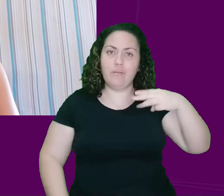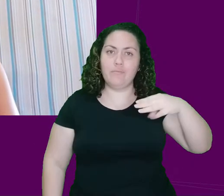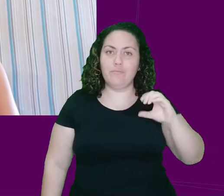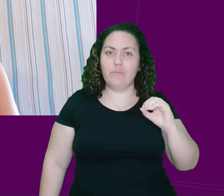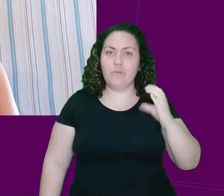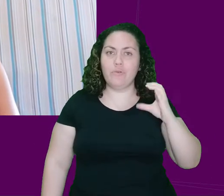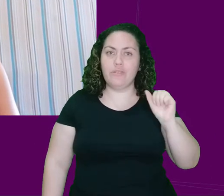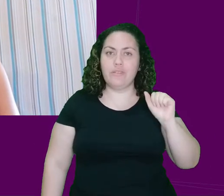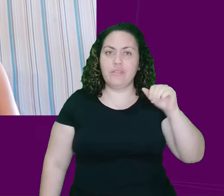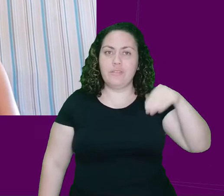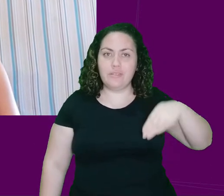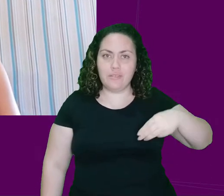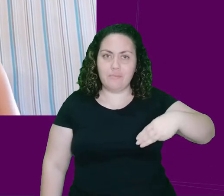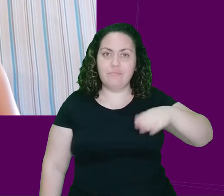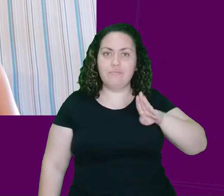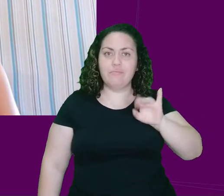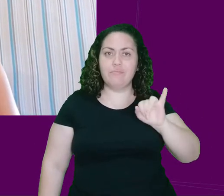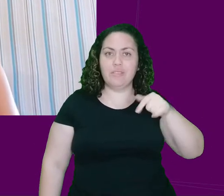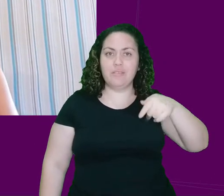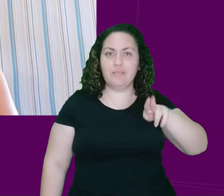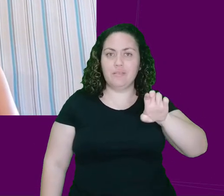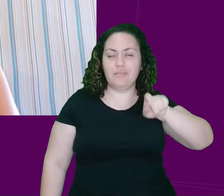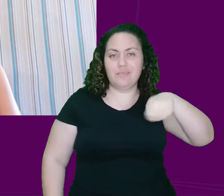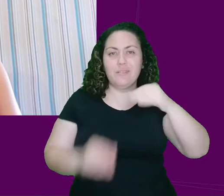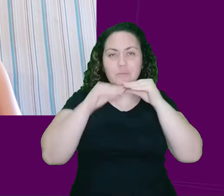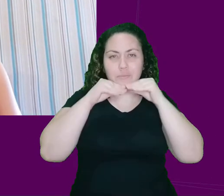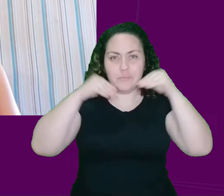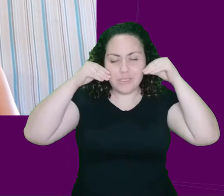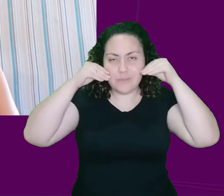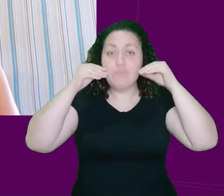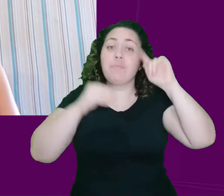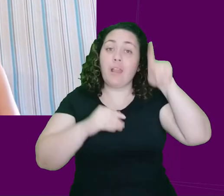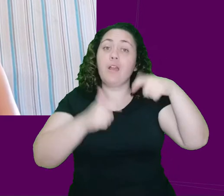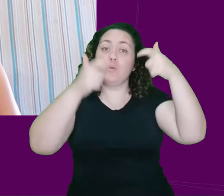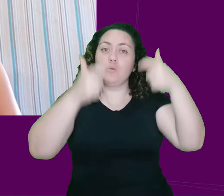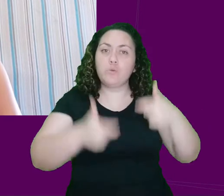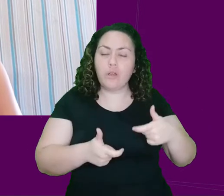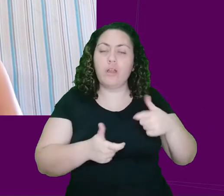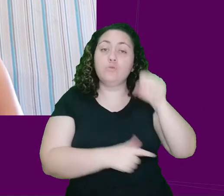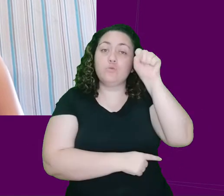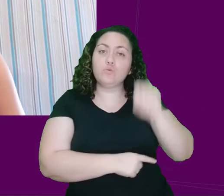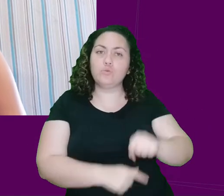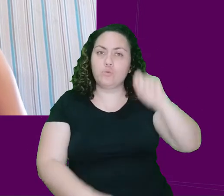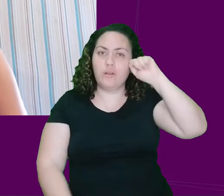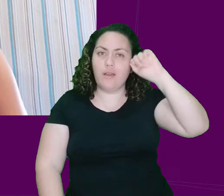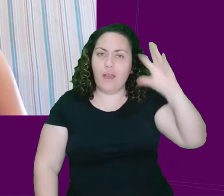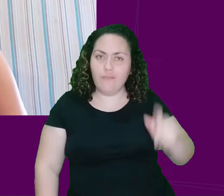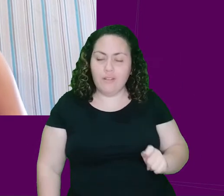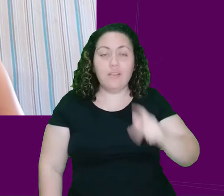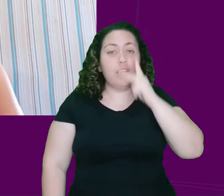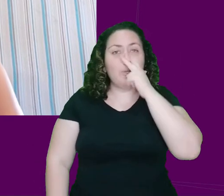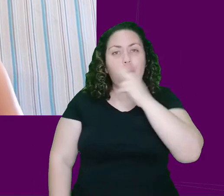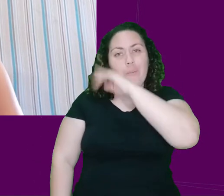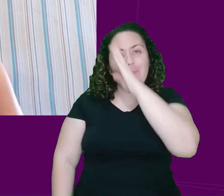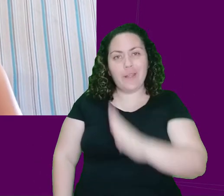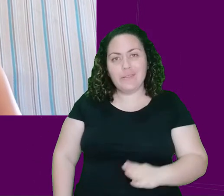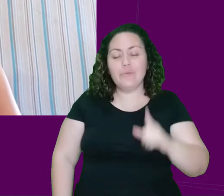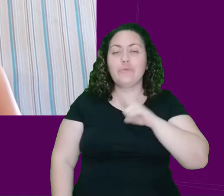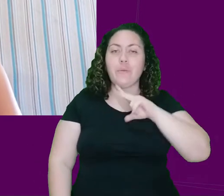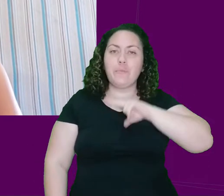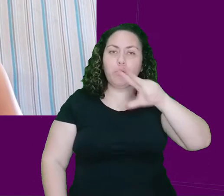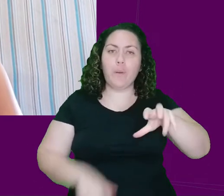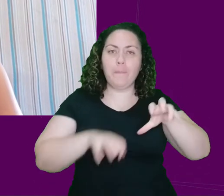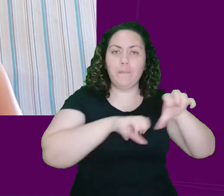Moçambique é um país da região sul da África que, assim como o Brasil, também foi colonizado para Portugal. A